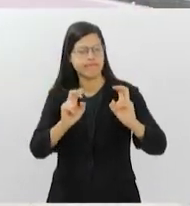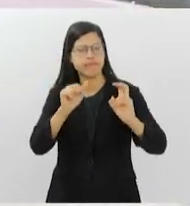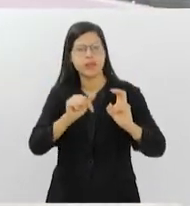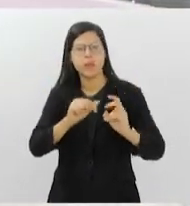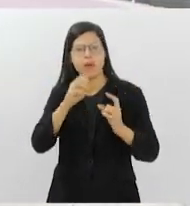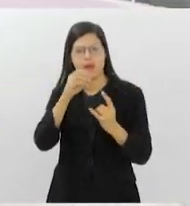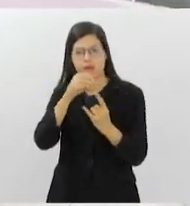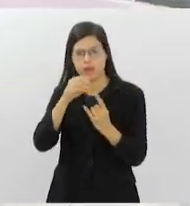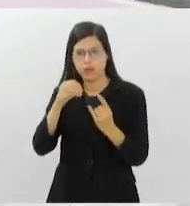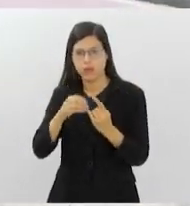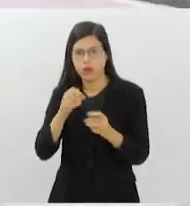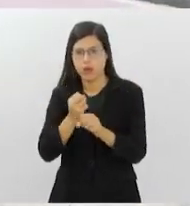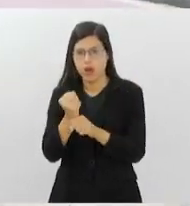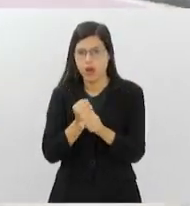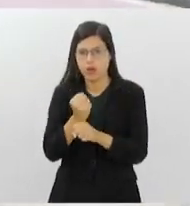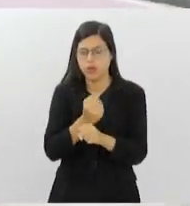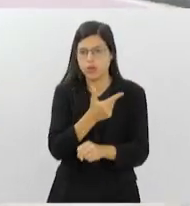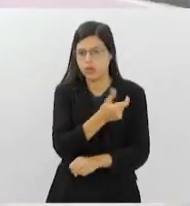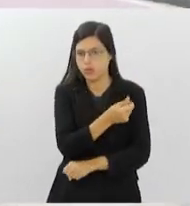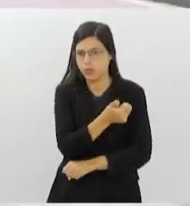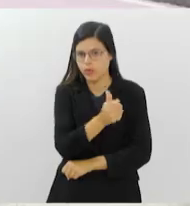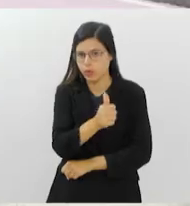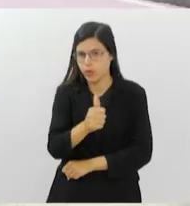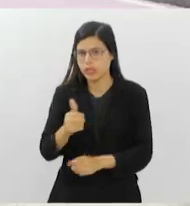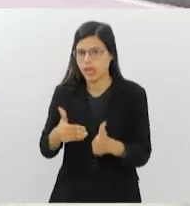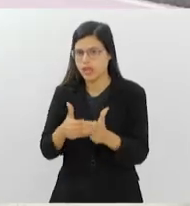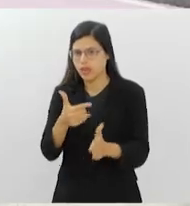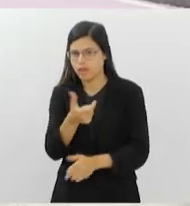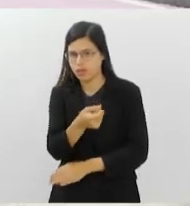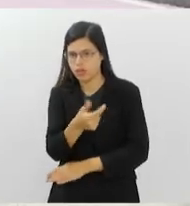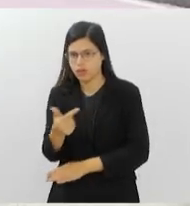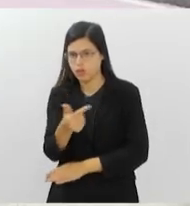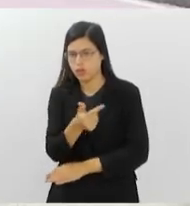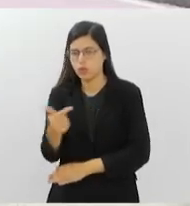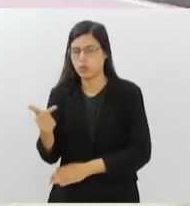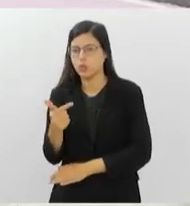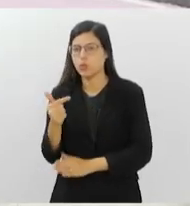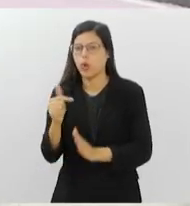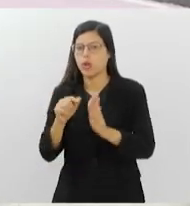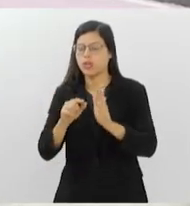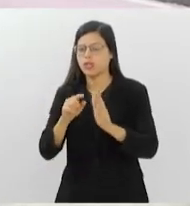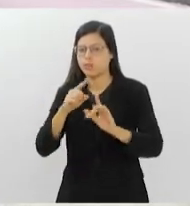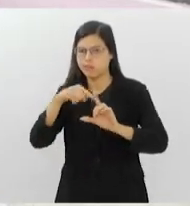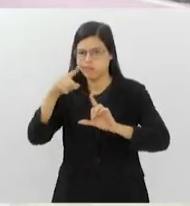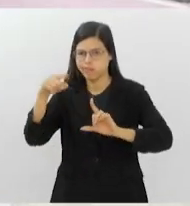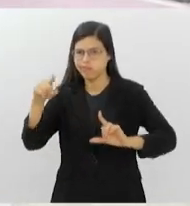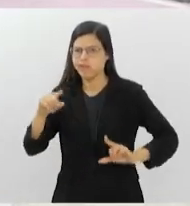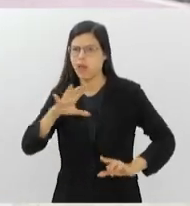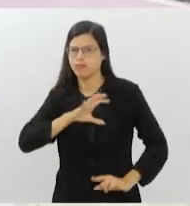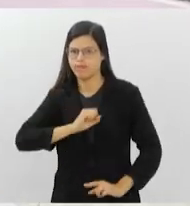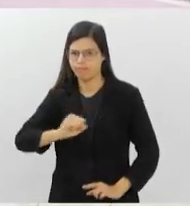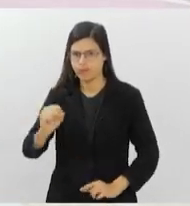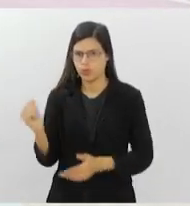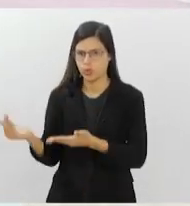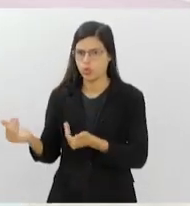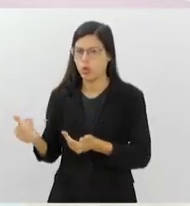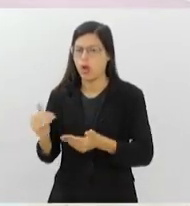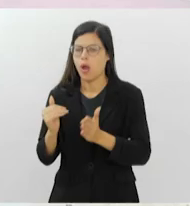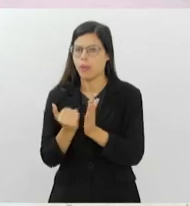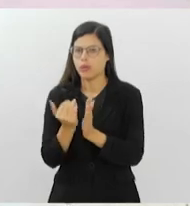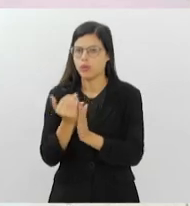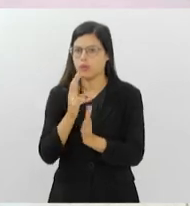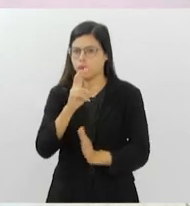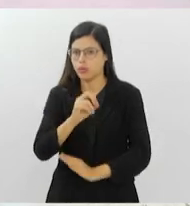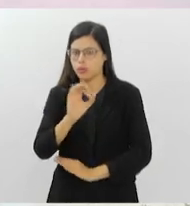Fiocruz, desde 2011 a 2022, a taxa de suicídio entre os jovens aumentou em 6%. E entre adolescentes de